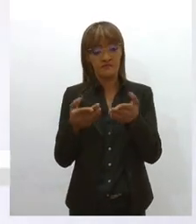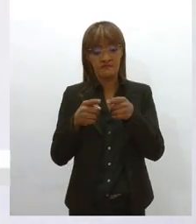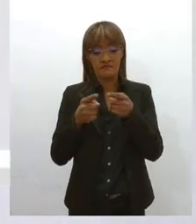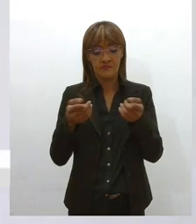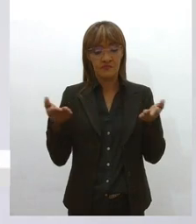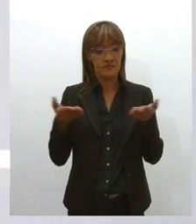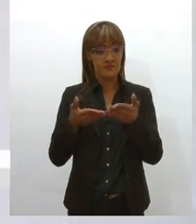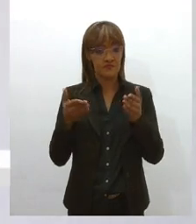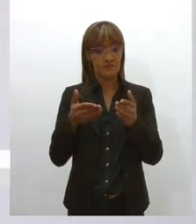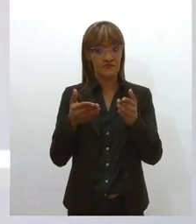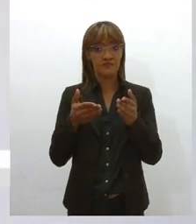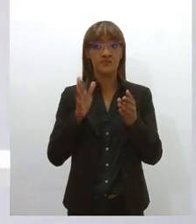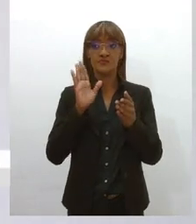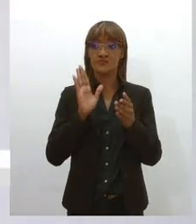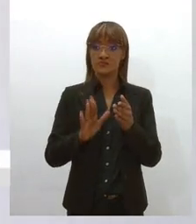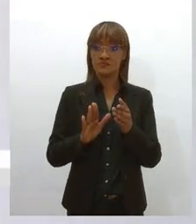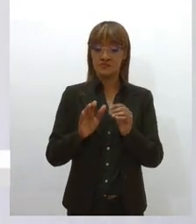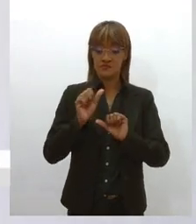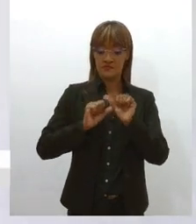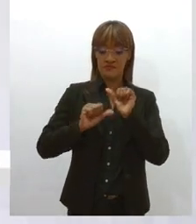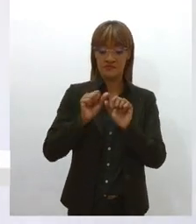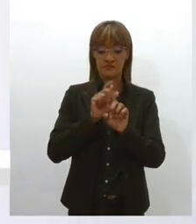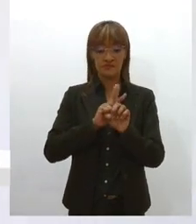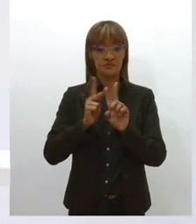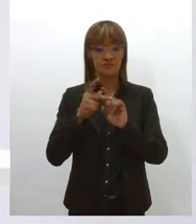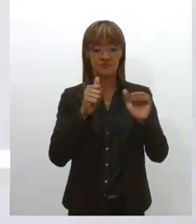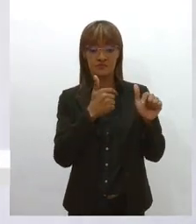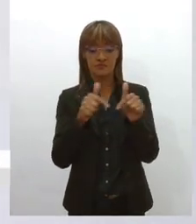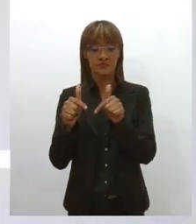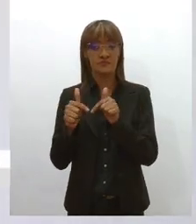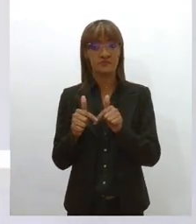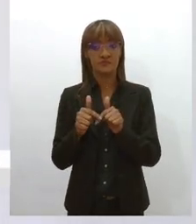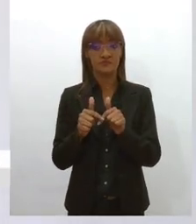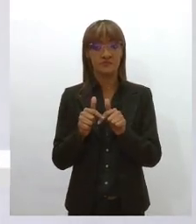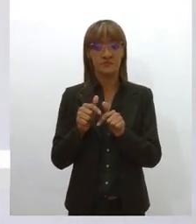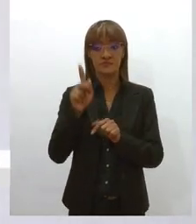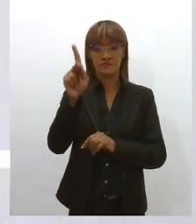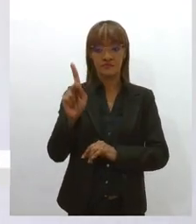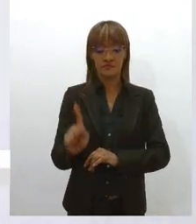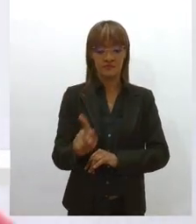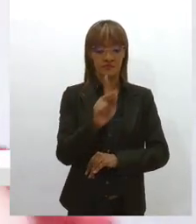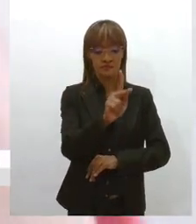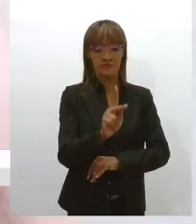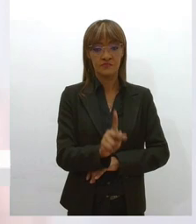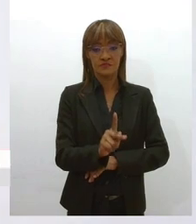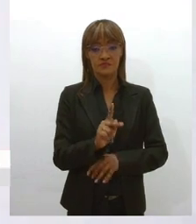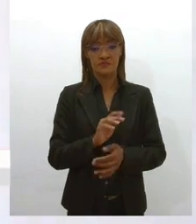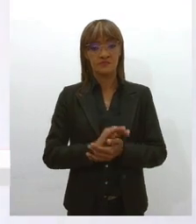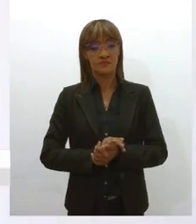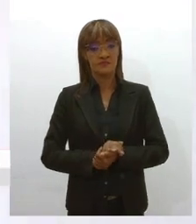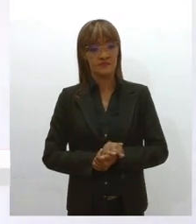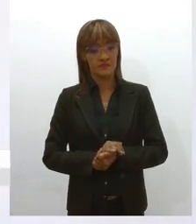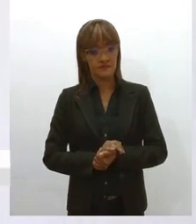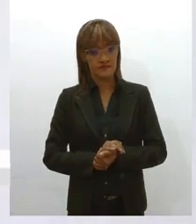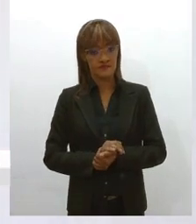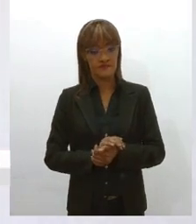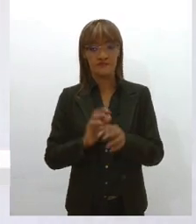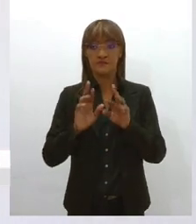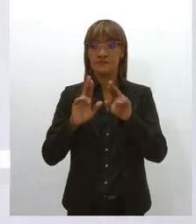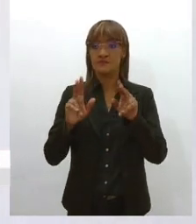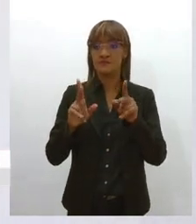trabalhista, se colocou essa possibilidade de negociação individual, retirando a intermediação sindical,